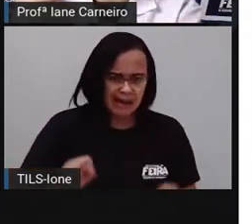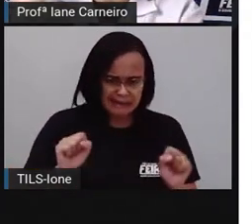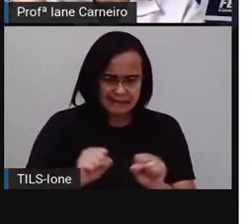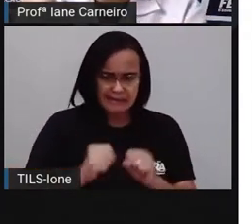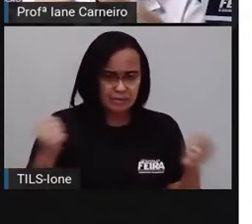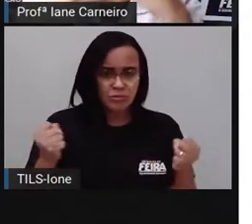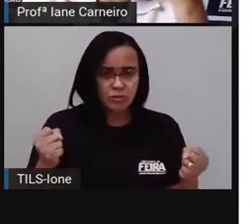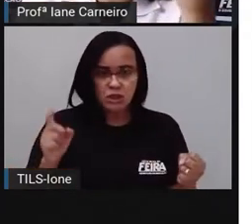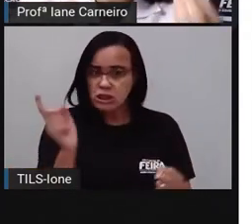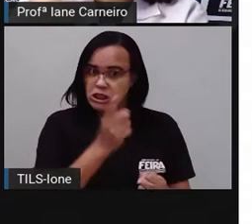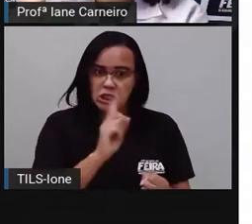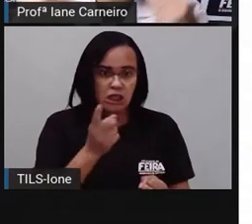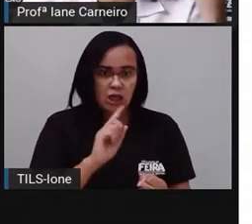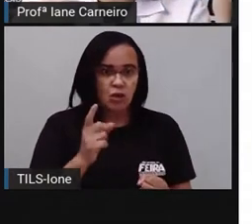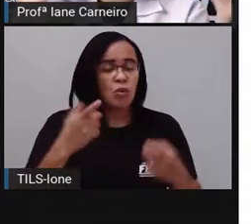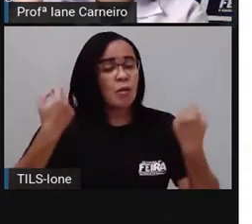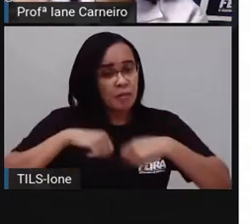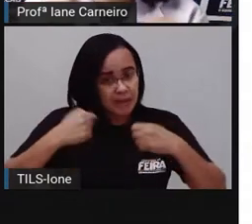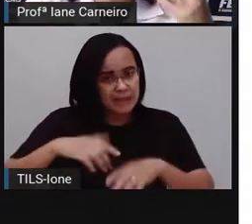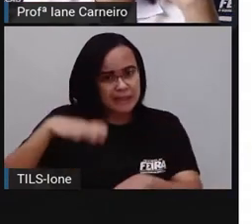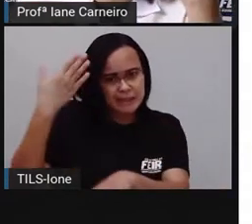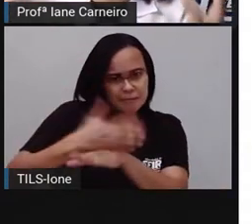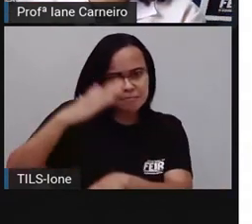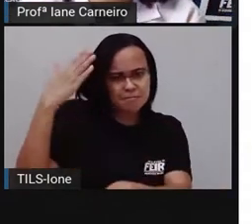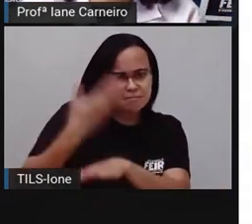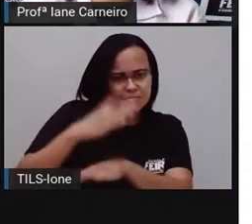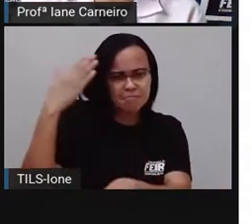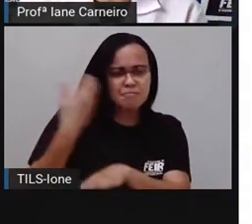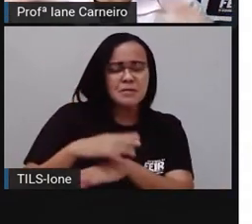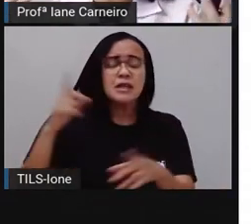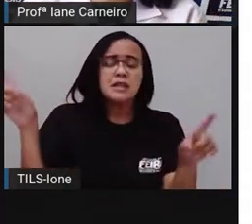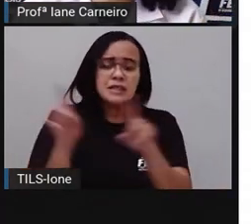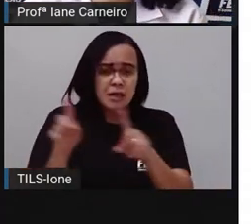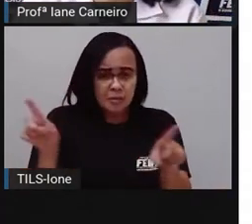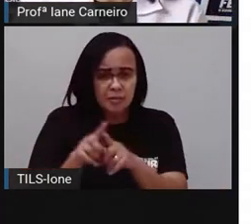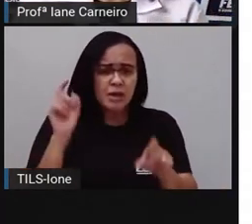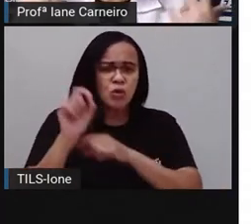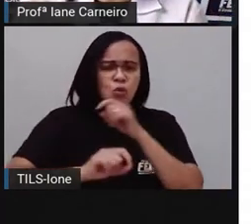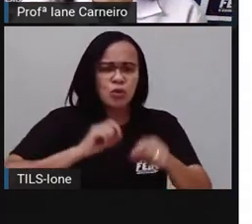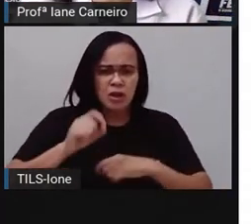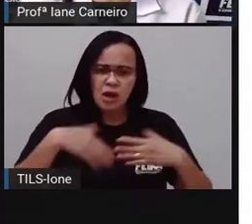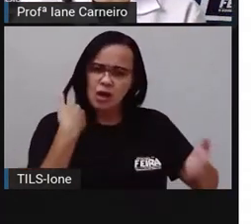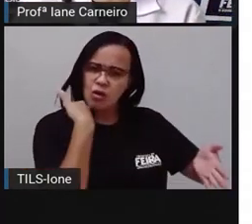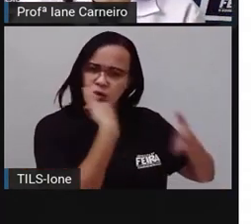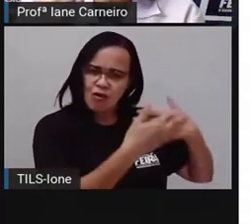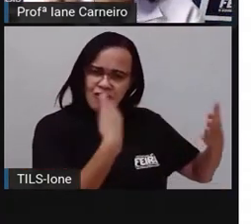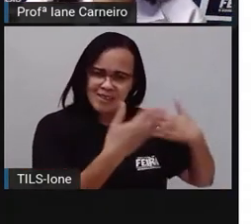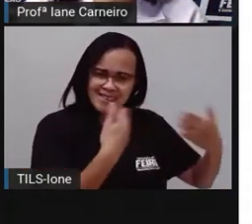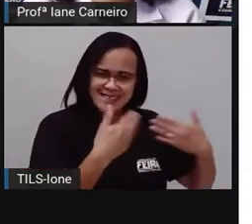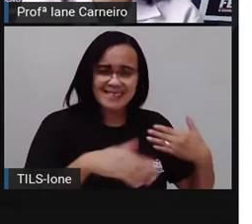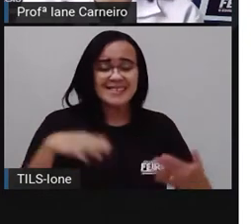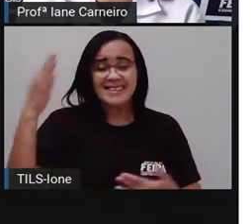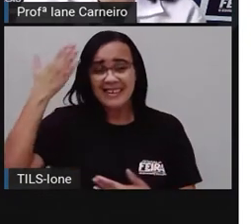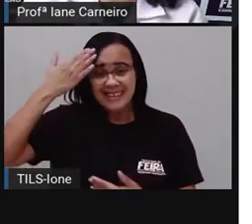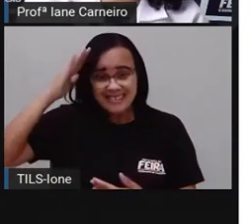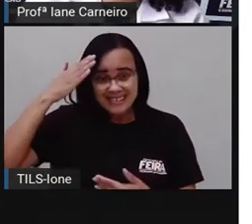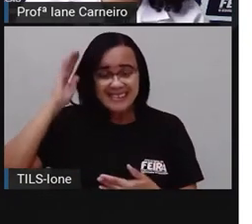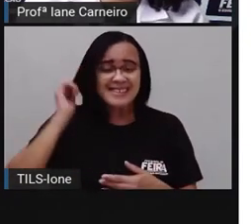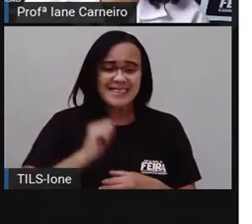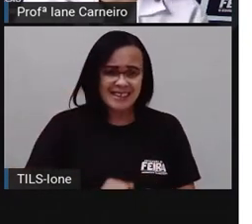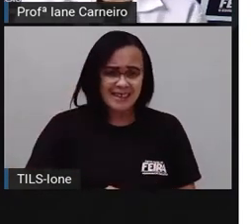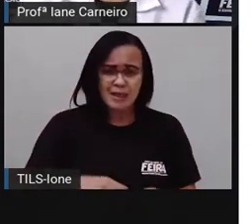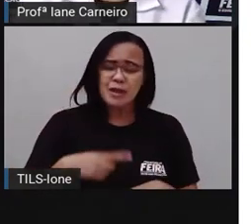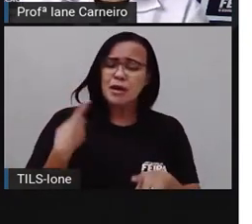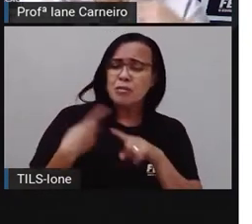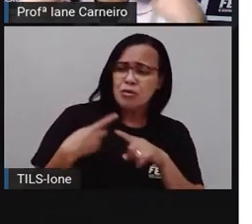exercite, dialogue, converse, aprenda. Procure entender por que você faz diferente de